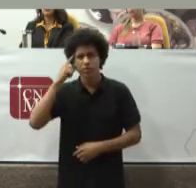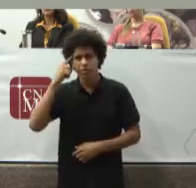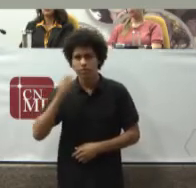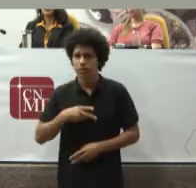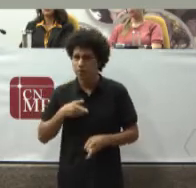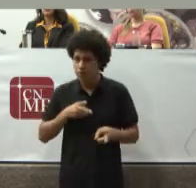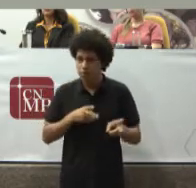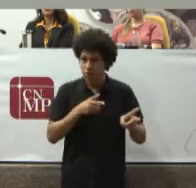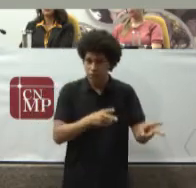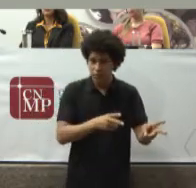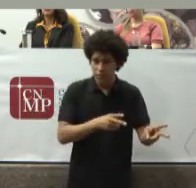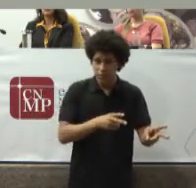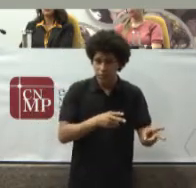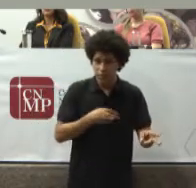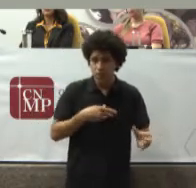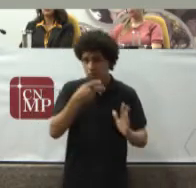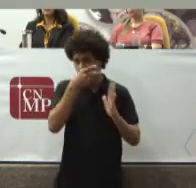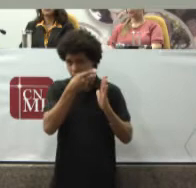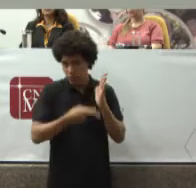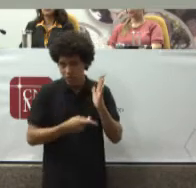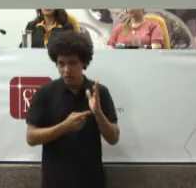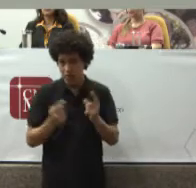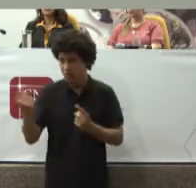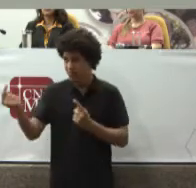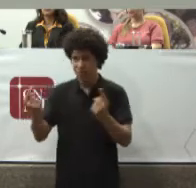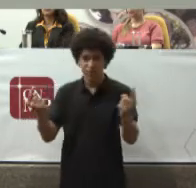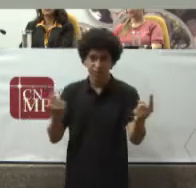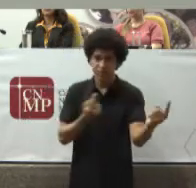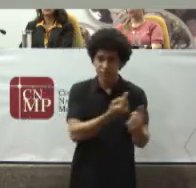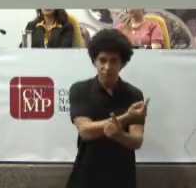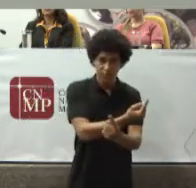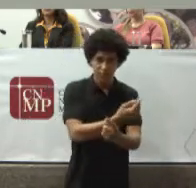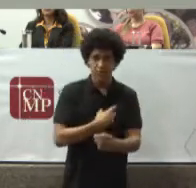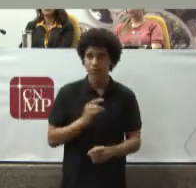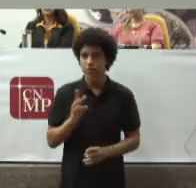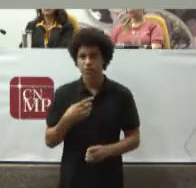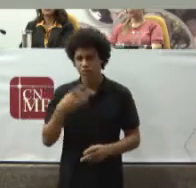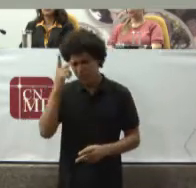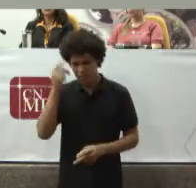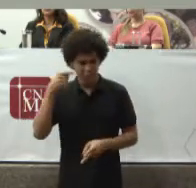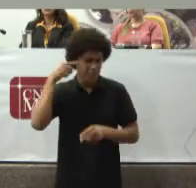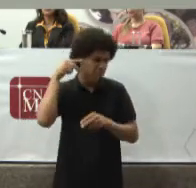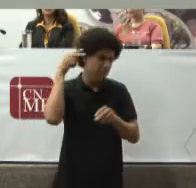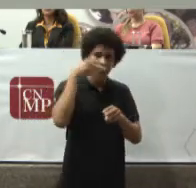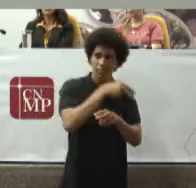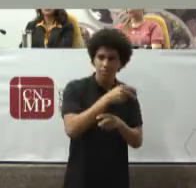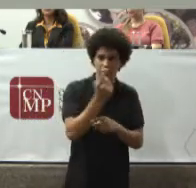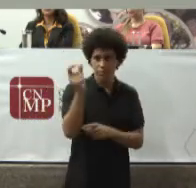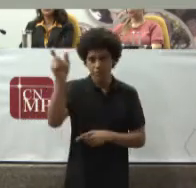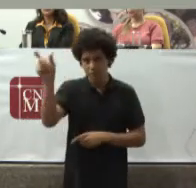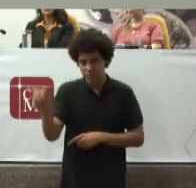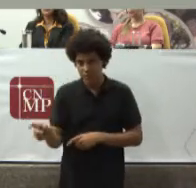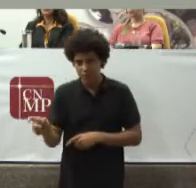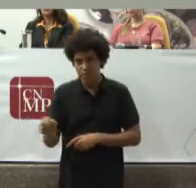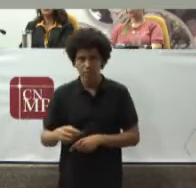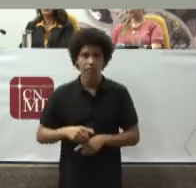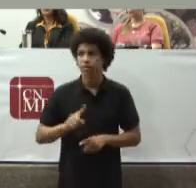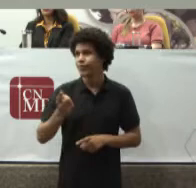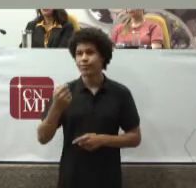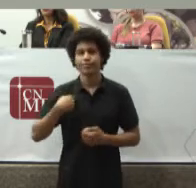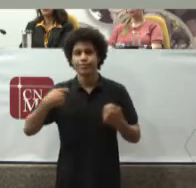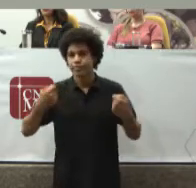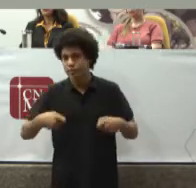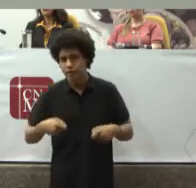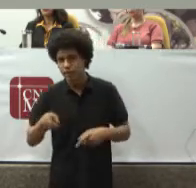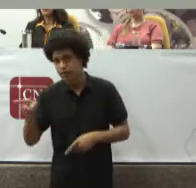ações Individuais Que socorrem Pessoas Específicas Não que elas Não precisem